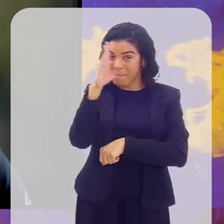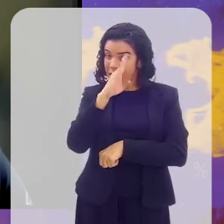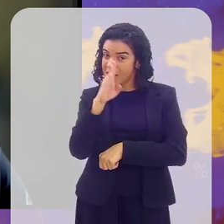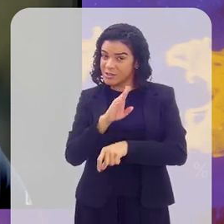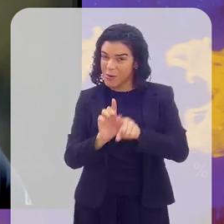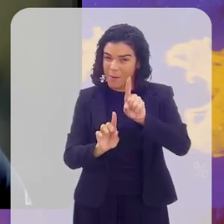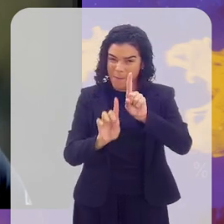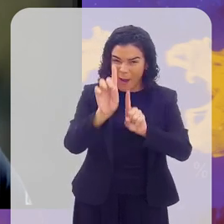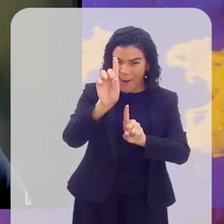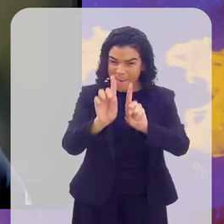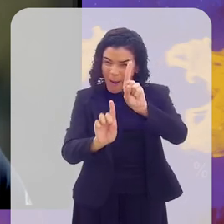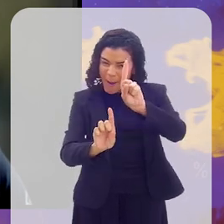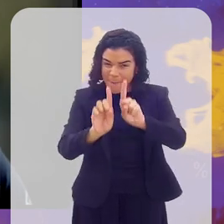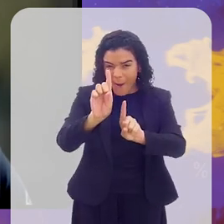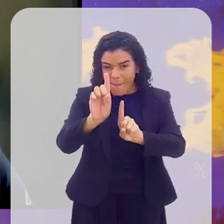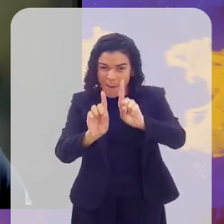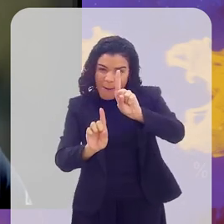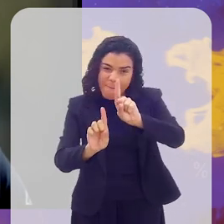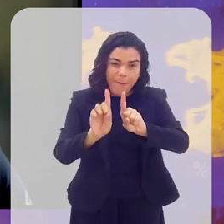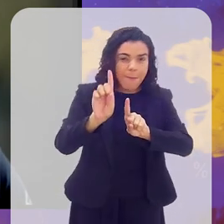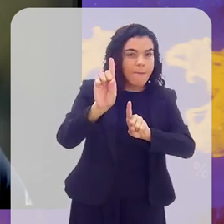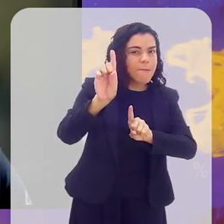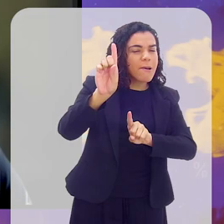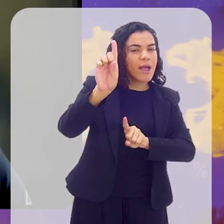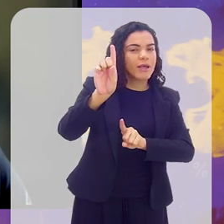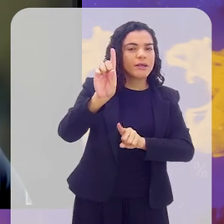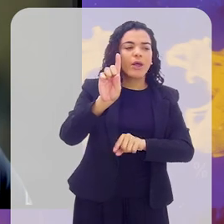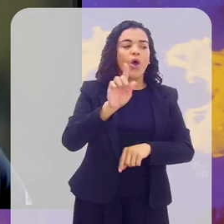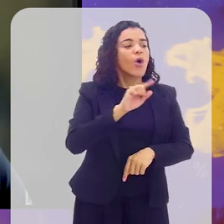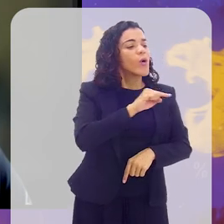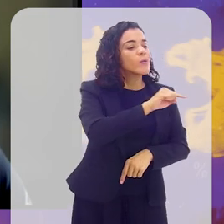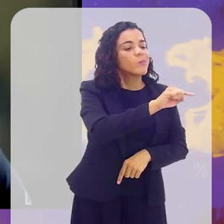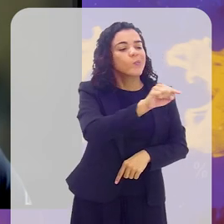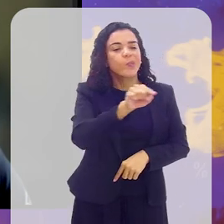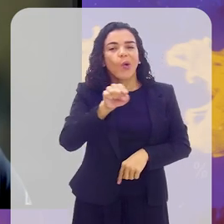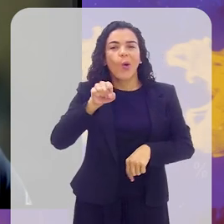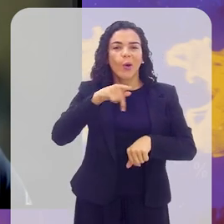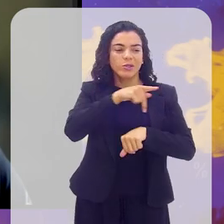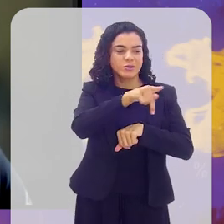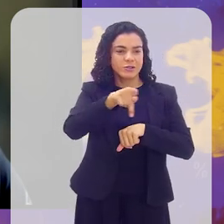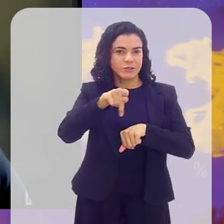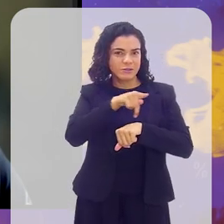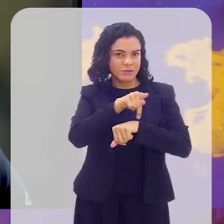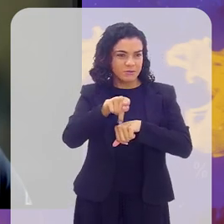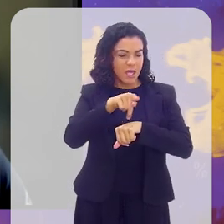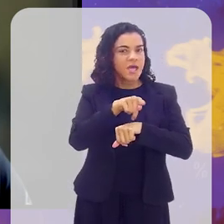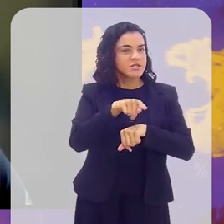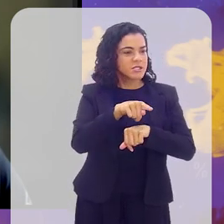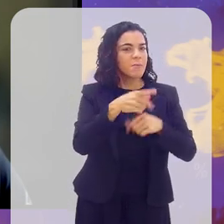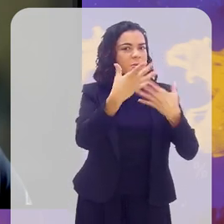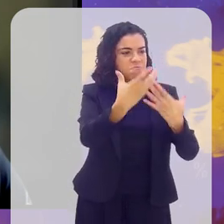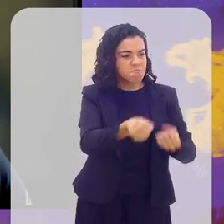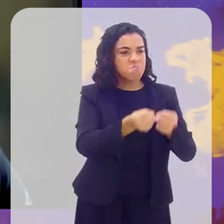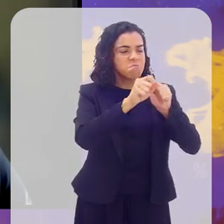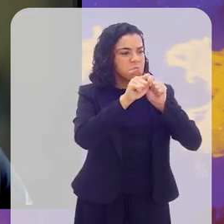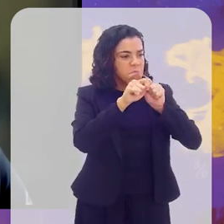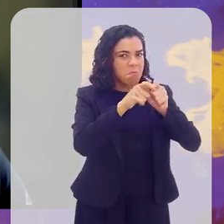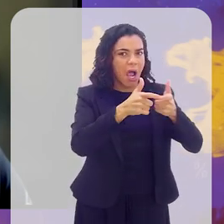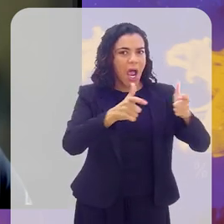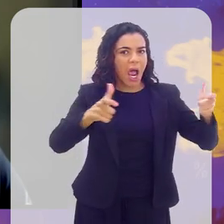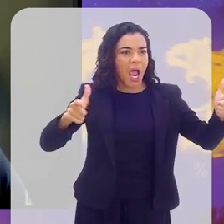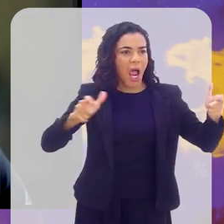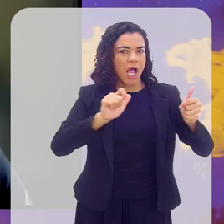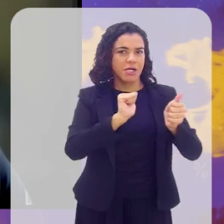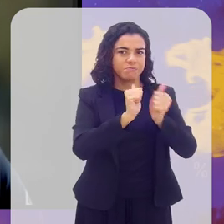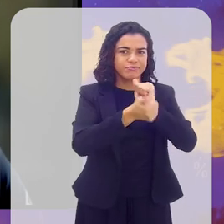se o Brasil está bem ranqueado para isso, e se tem outros países também emergindo com essa prática do pit